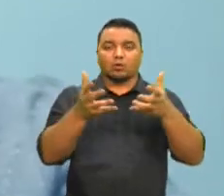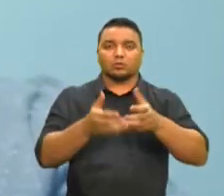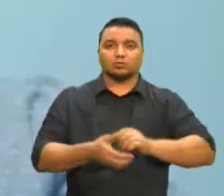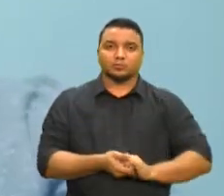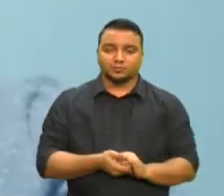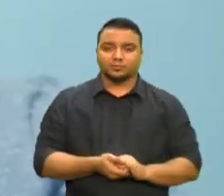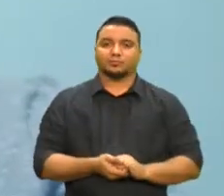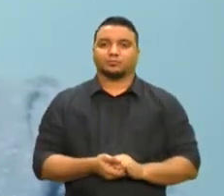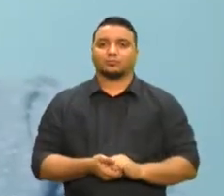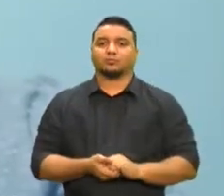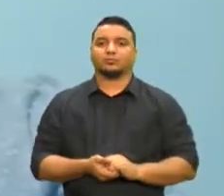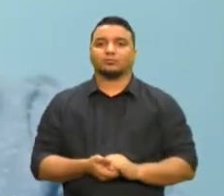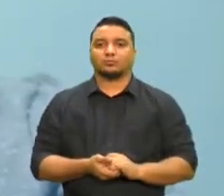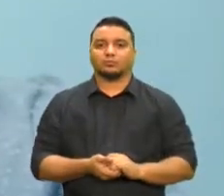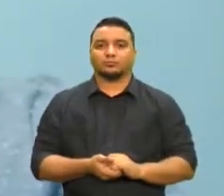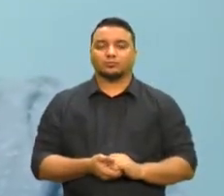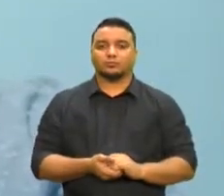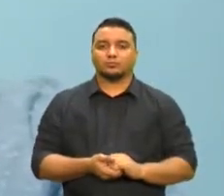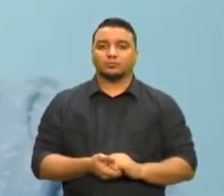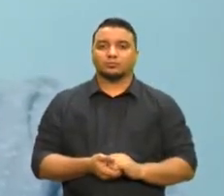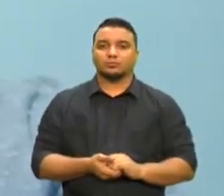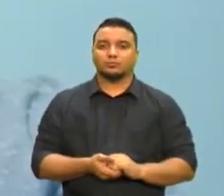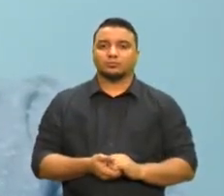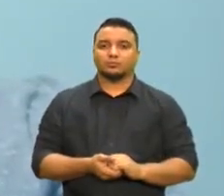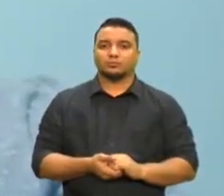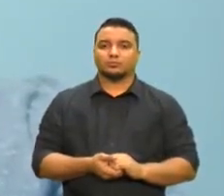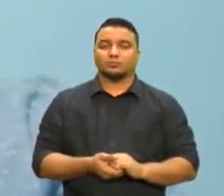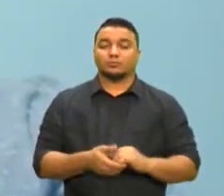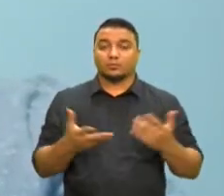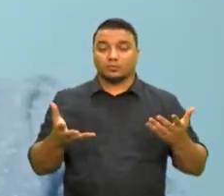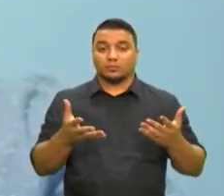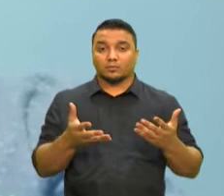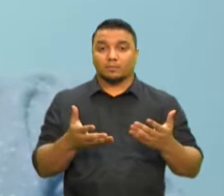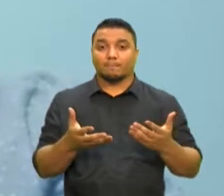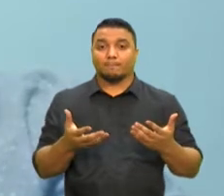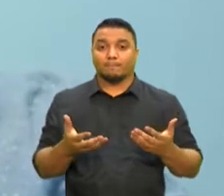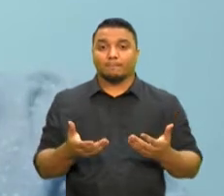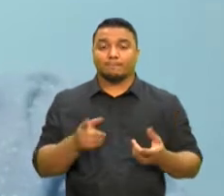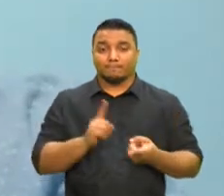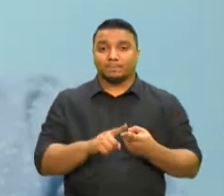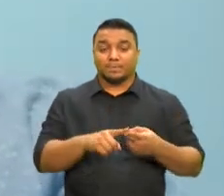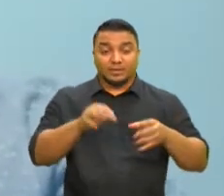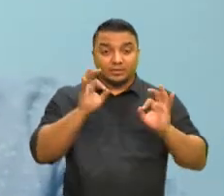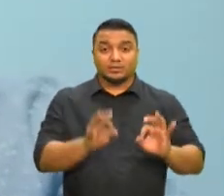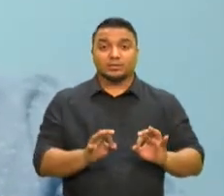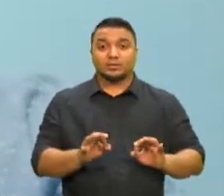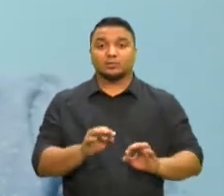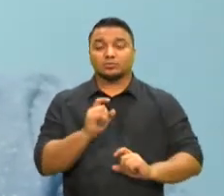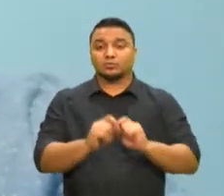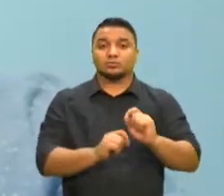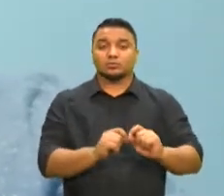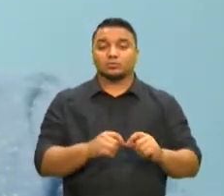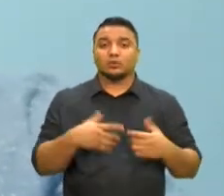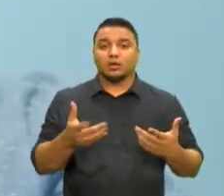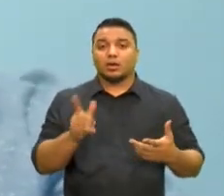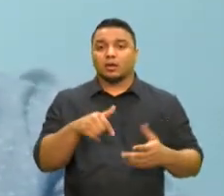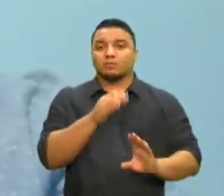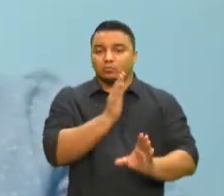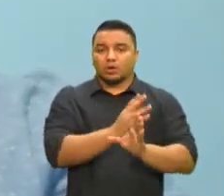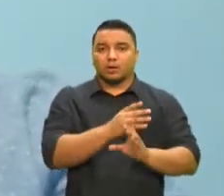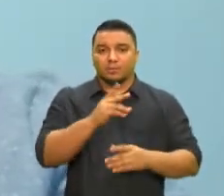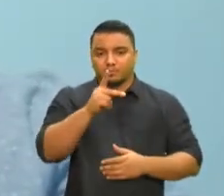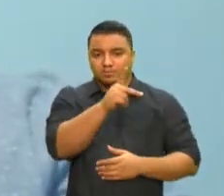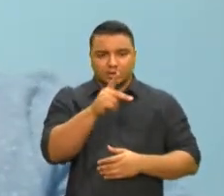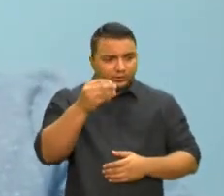ligadas no governo Bolsonaro e com certeza para um presidente em